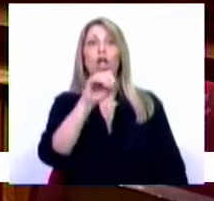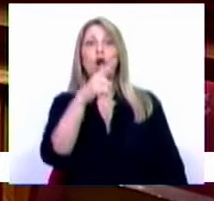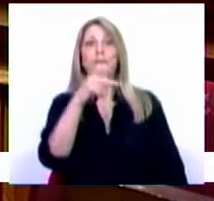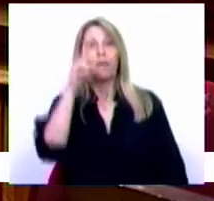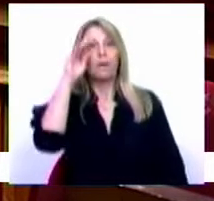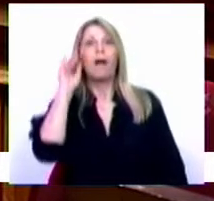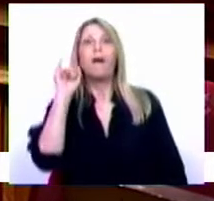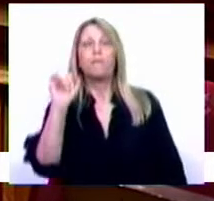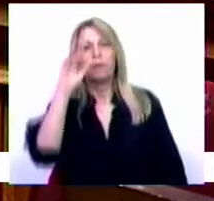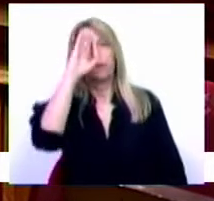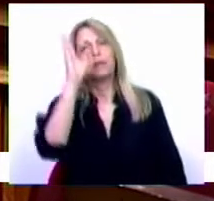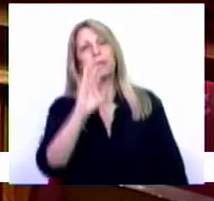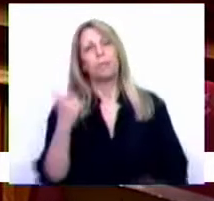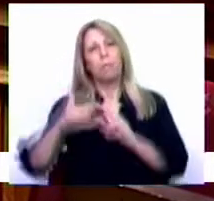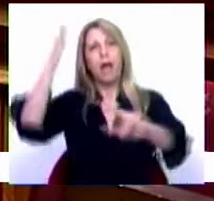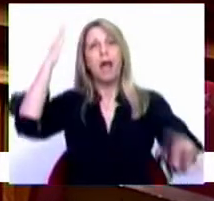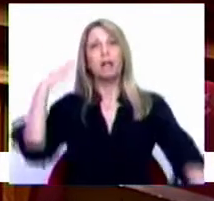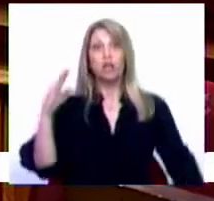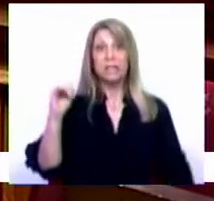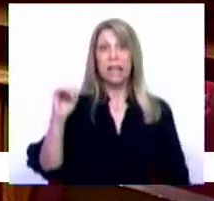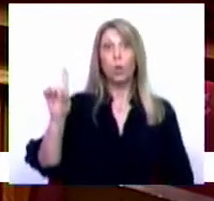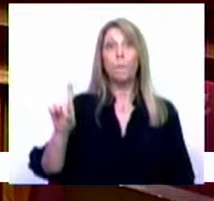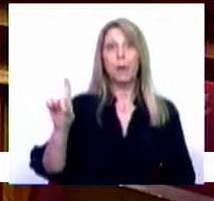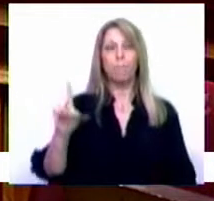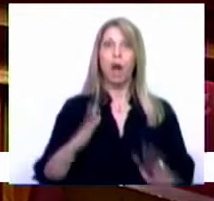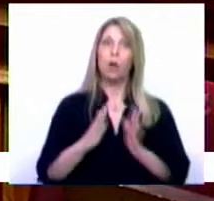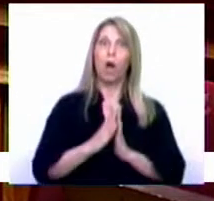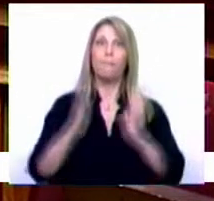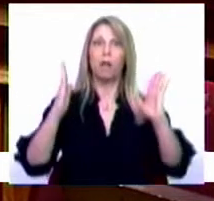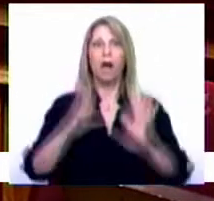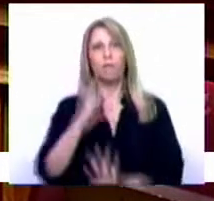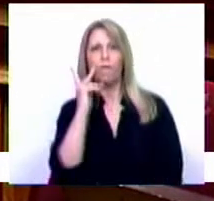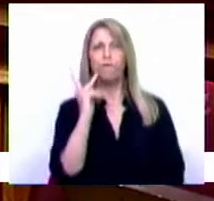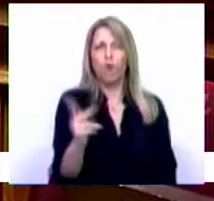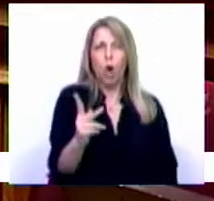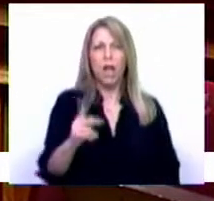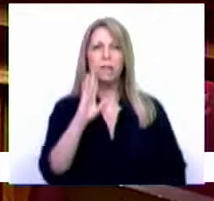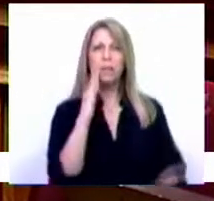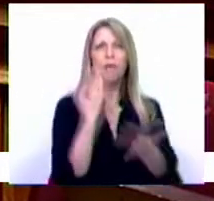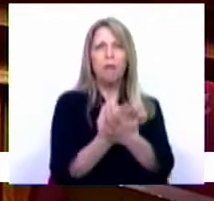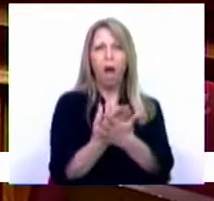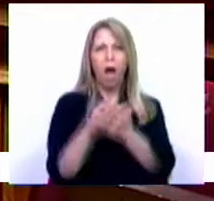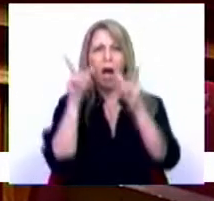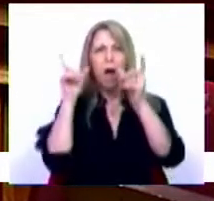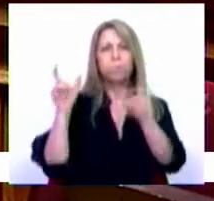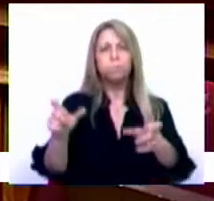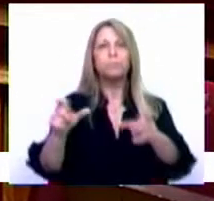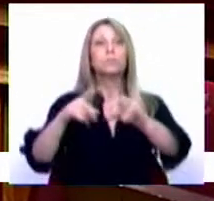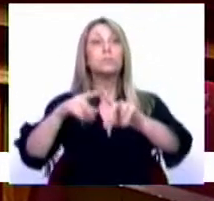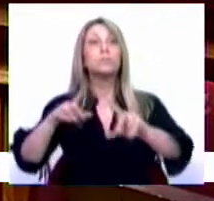no século I, apelavam à violência para combater o domínio romano e acabaram